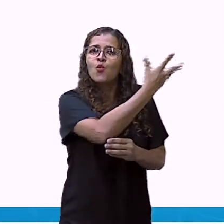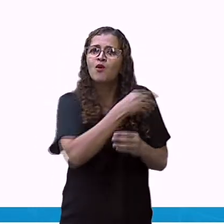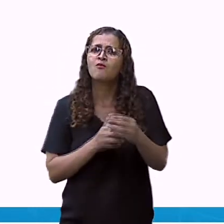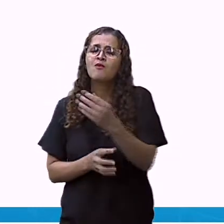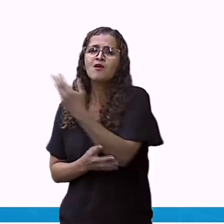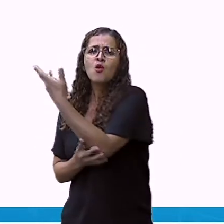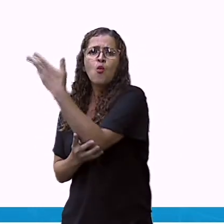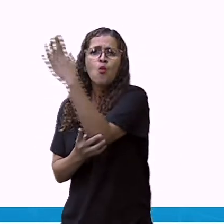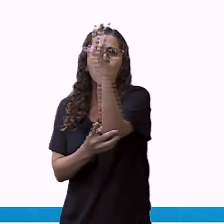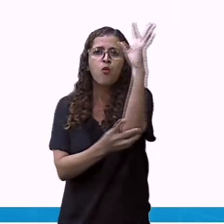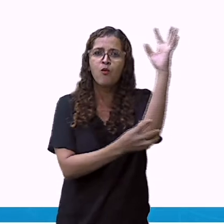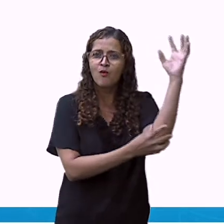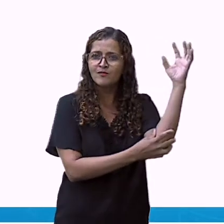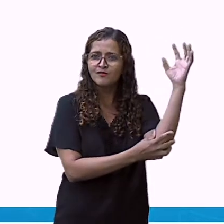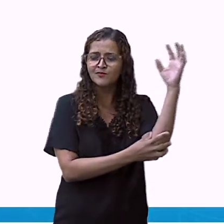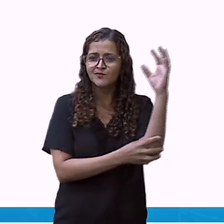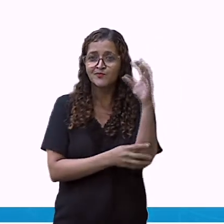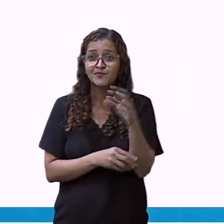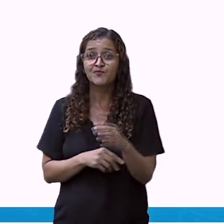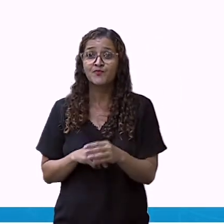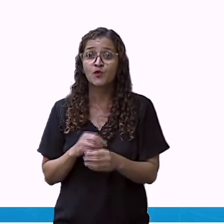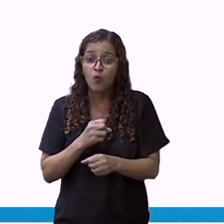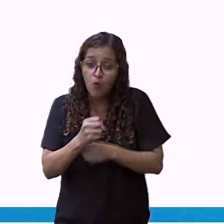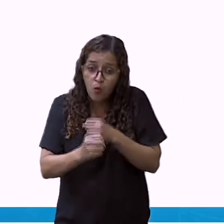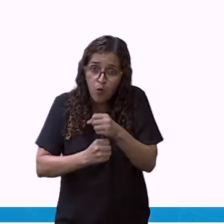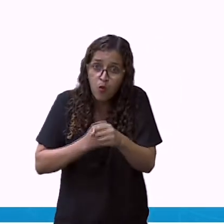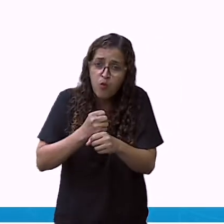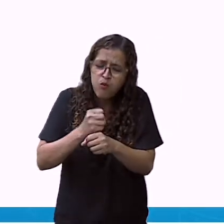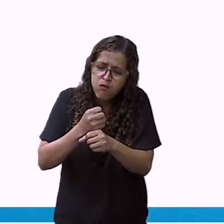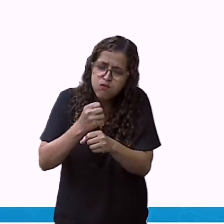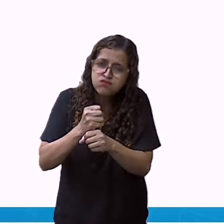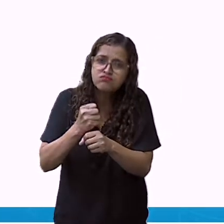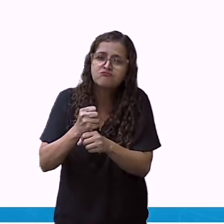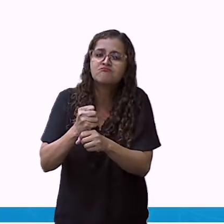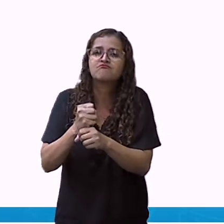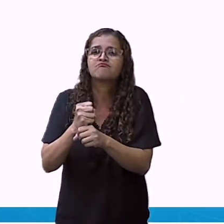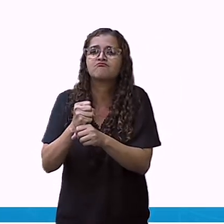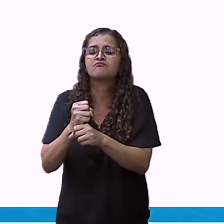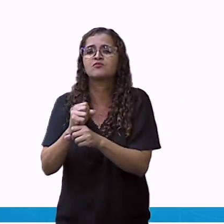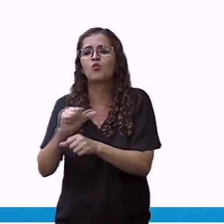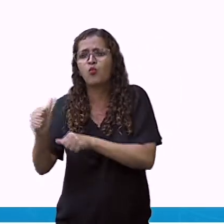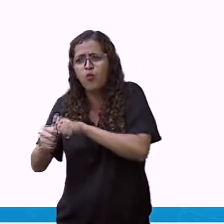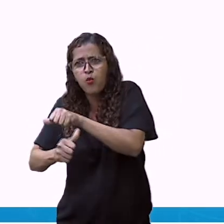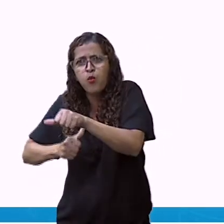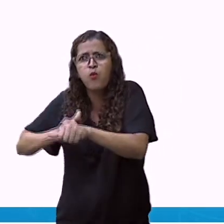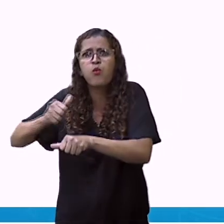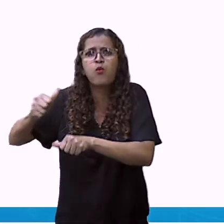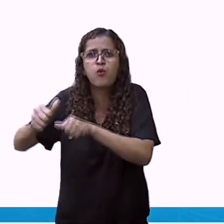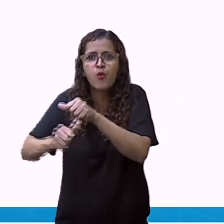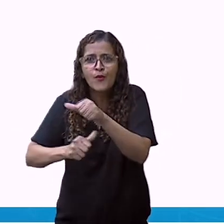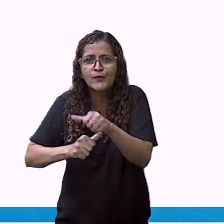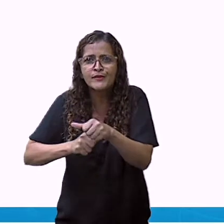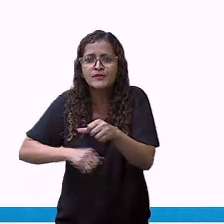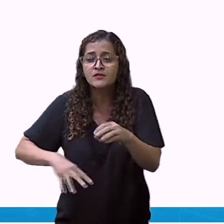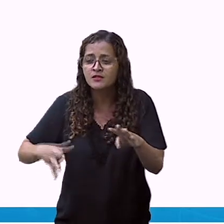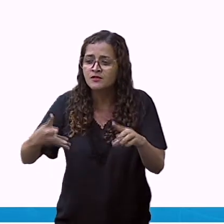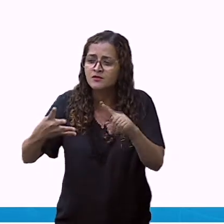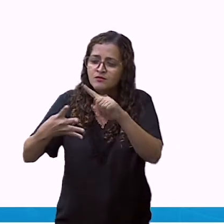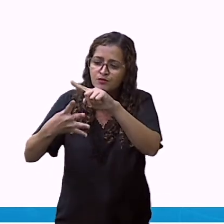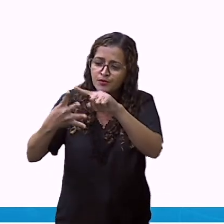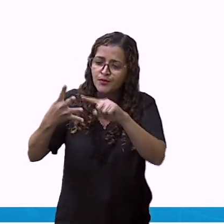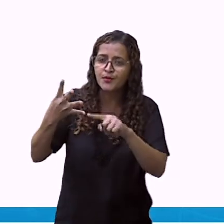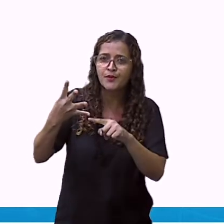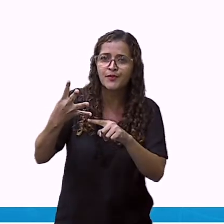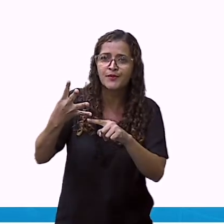Que durante o ano todo, a natureza passa por quatro mudanças, que